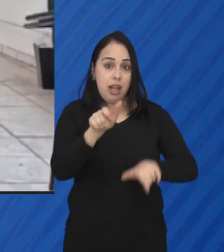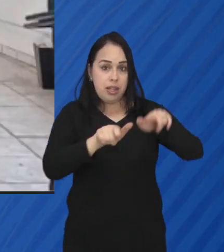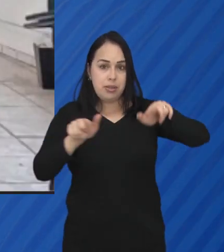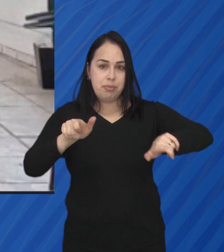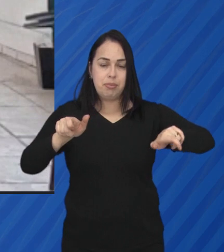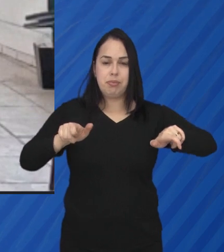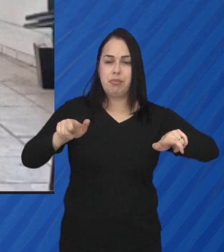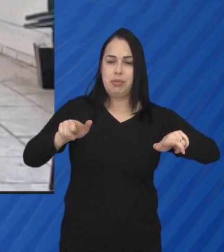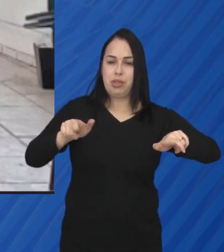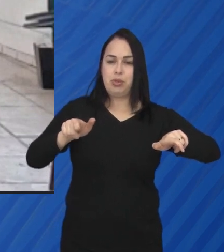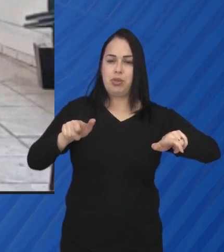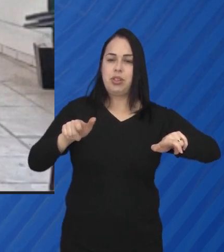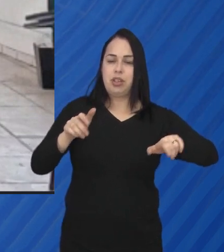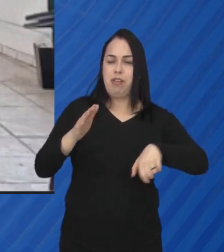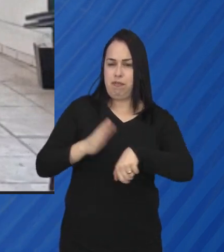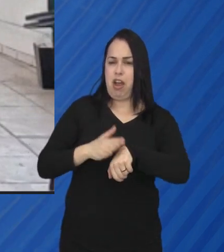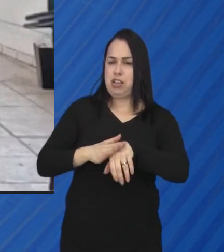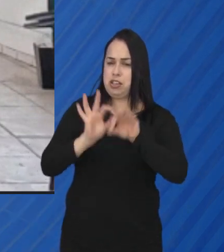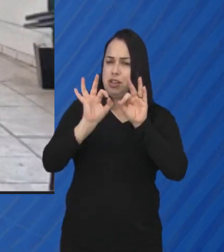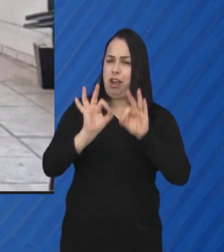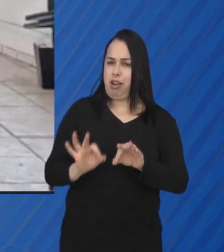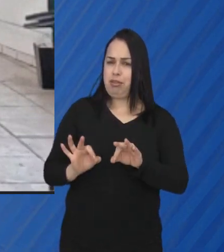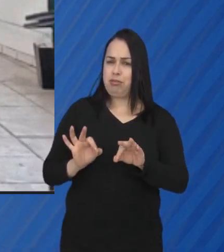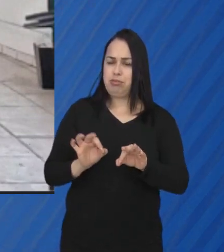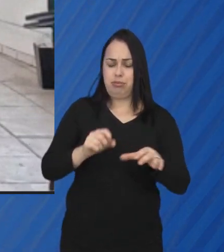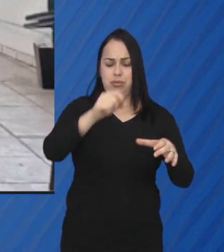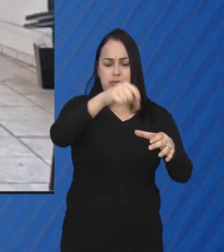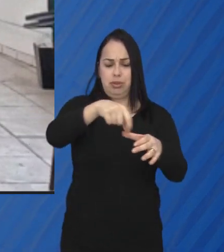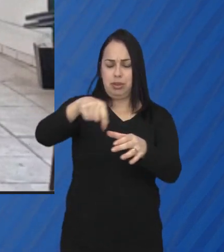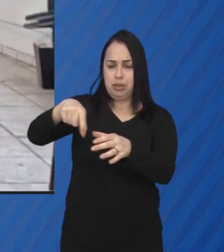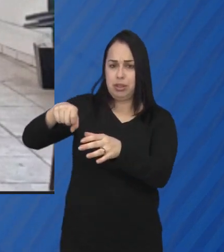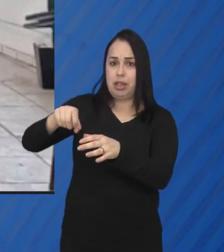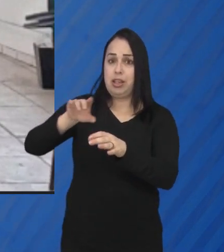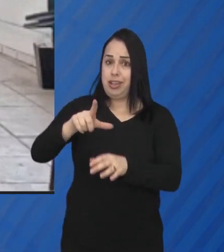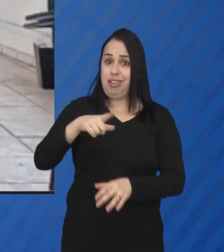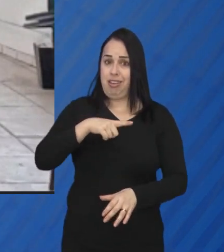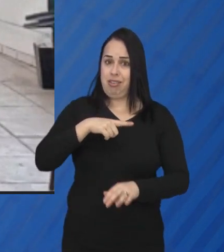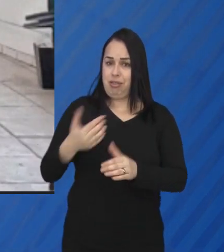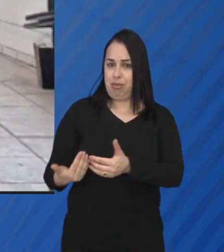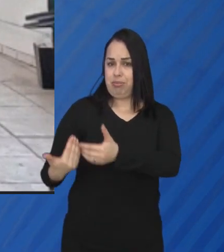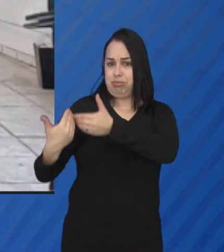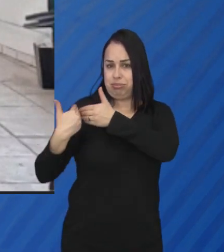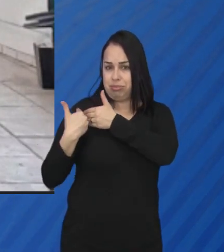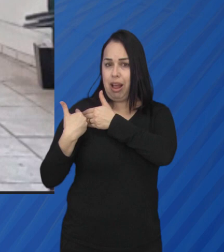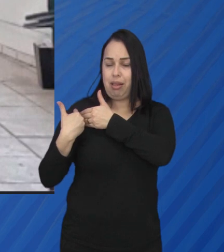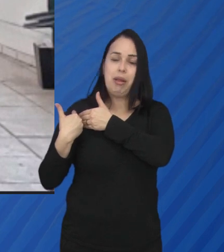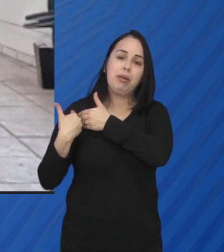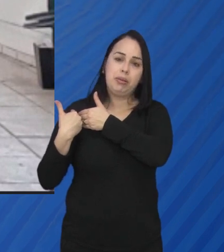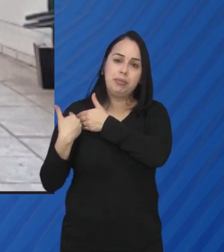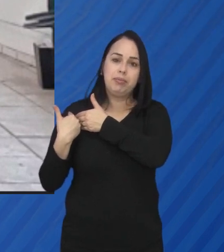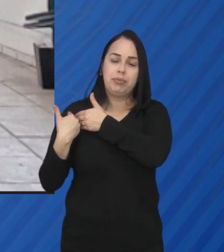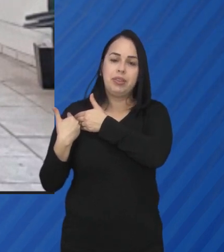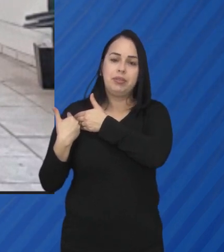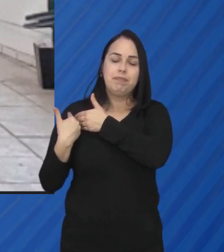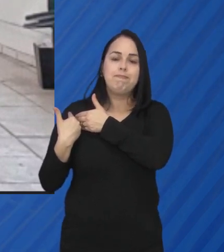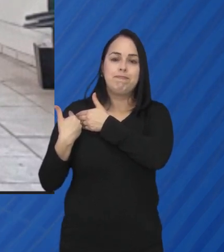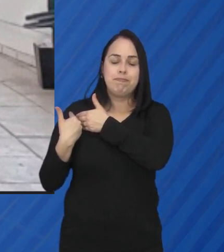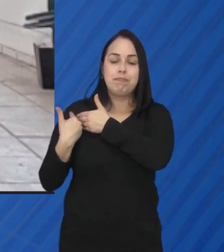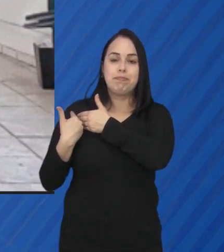da cidade que fazem uma reciclagem adequada com responsabilidade, traz